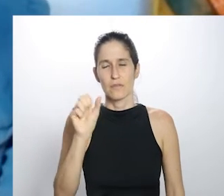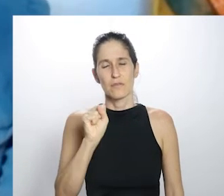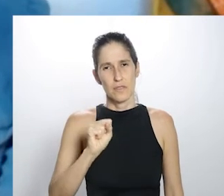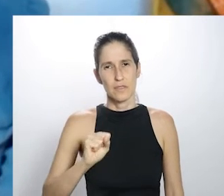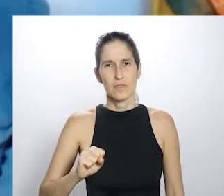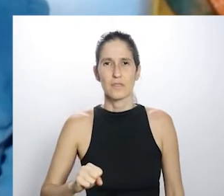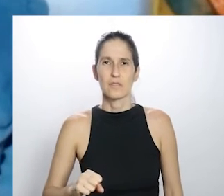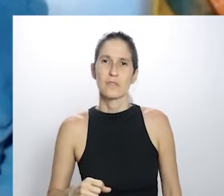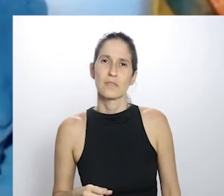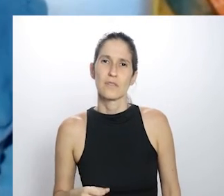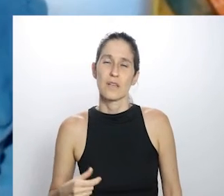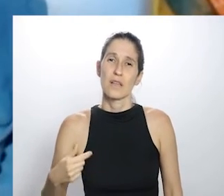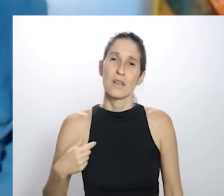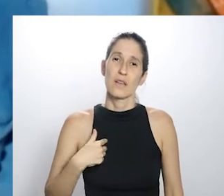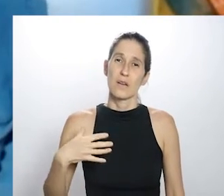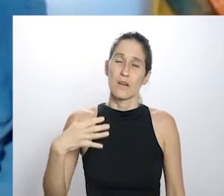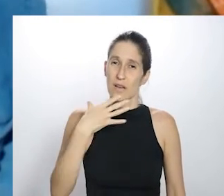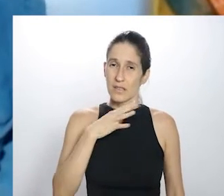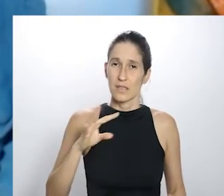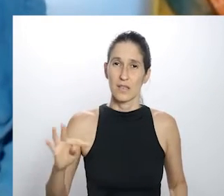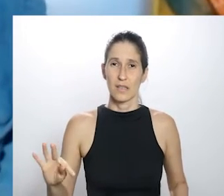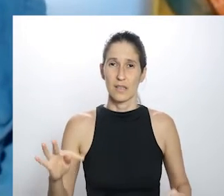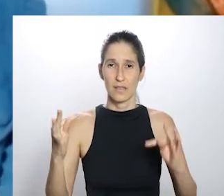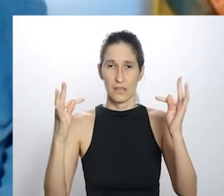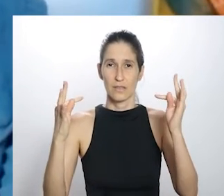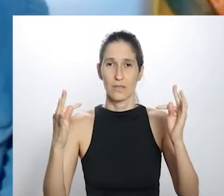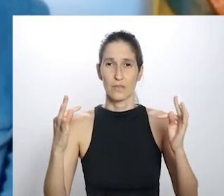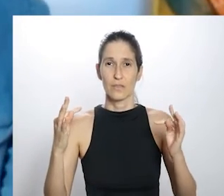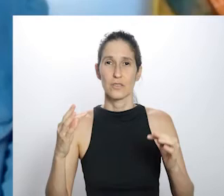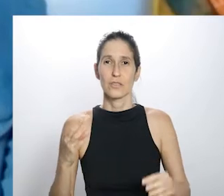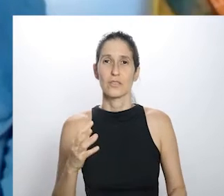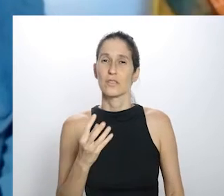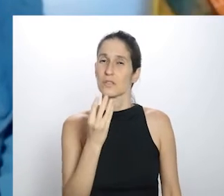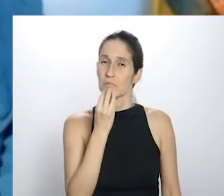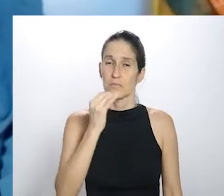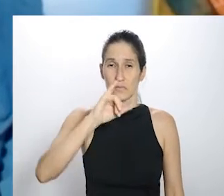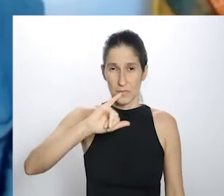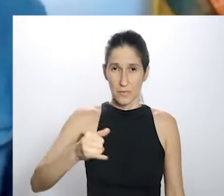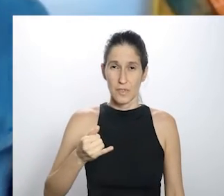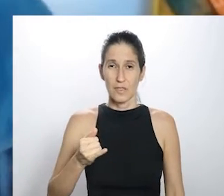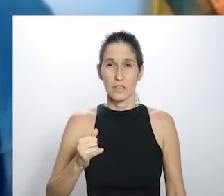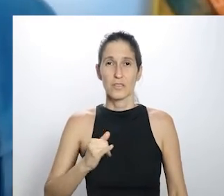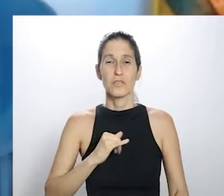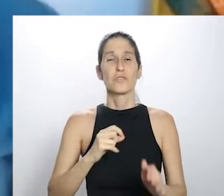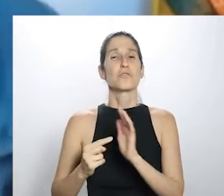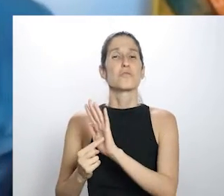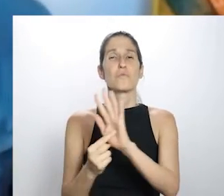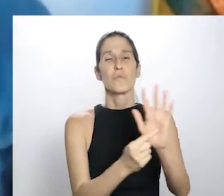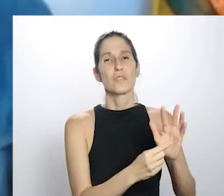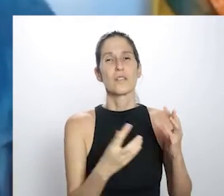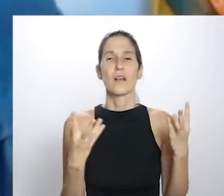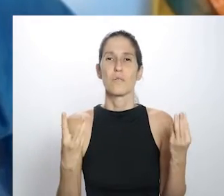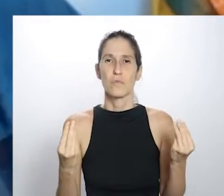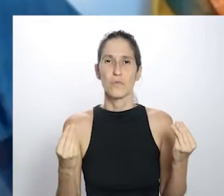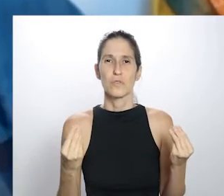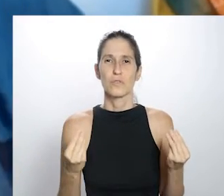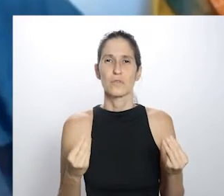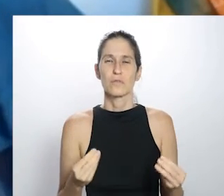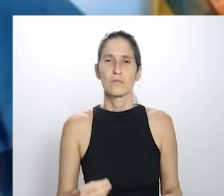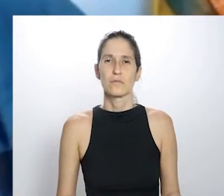Ela complementa dizendo assim, complementando a pergunta, em vista que a tecnologia tem permitido isso, eu vou aproveitar, porque também o tempo é curto, e passar essa